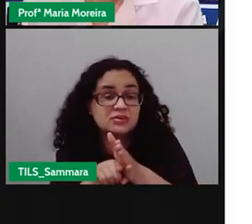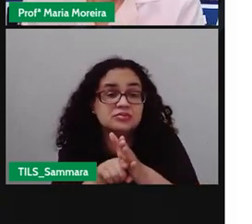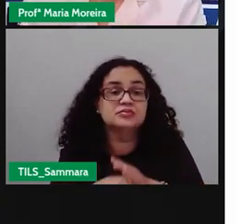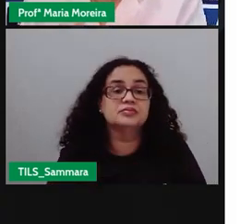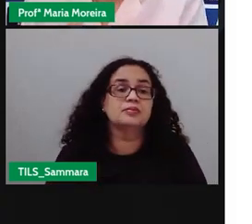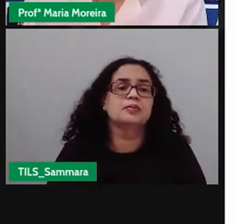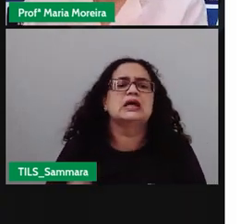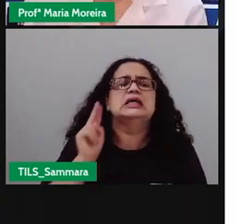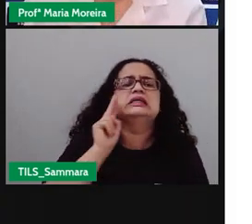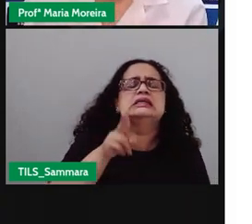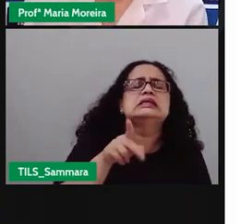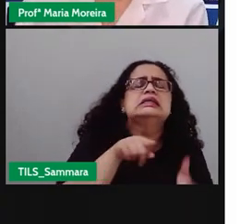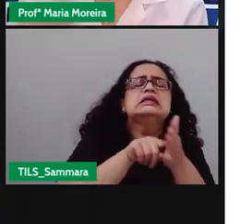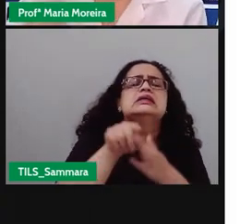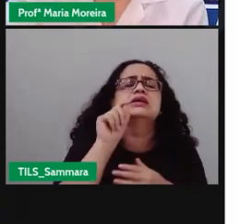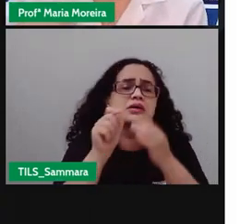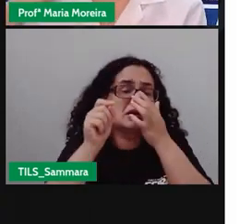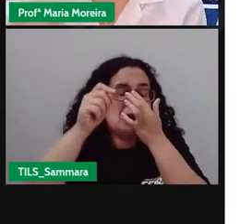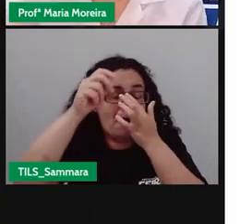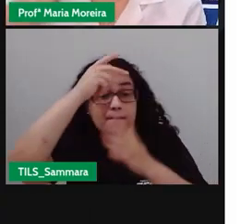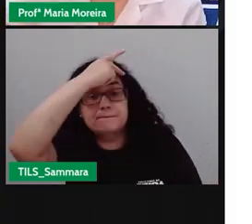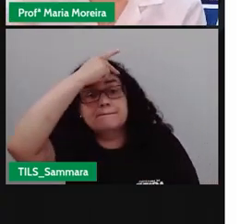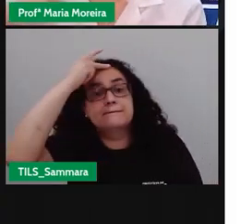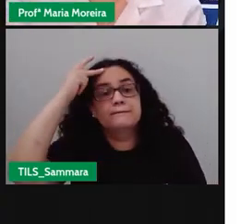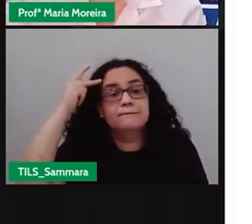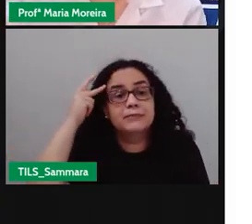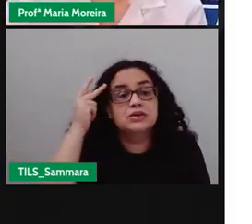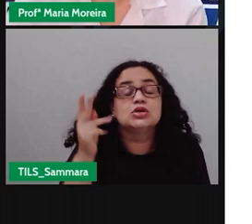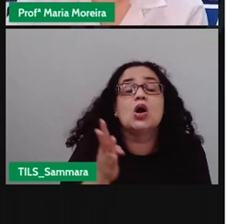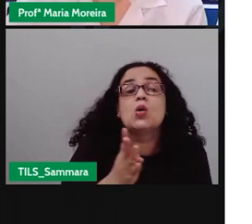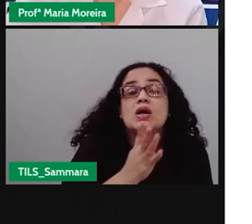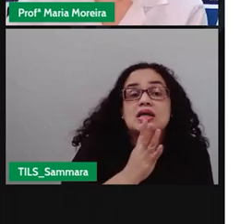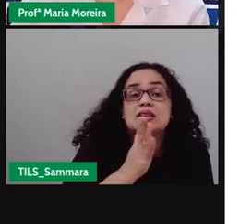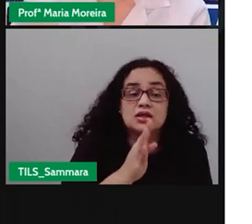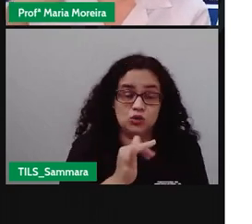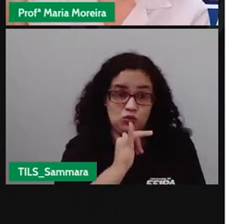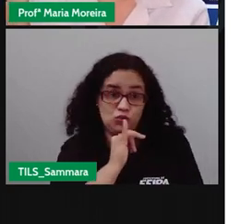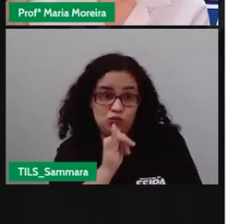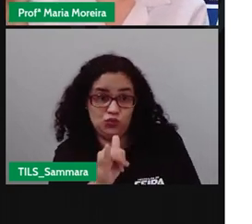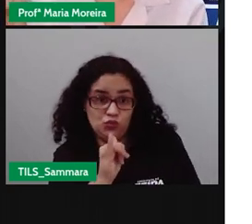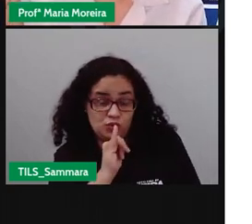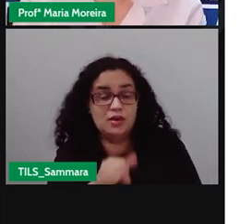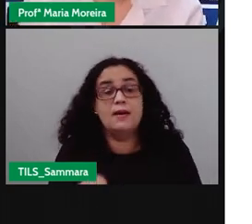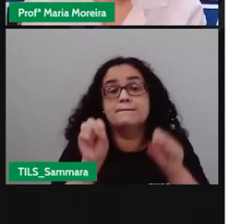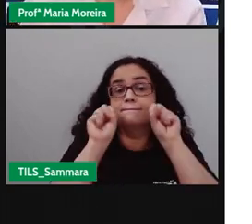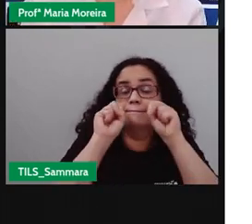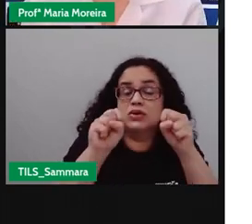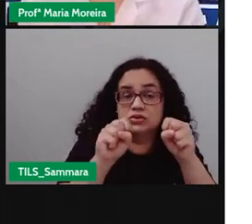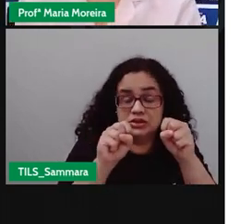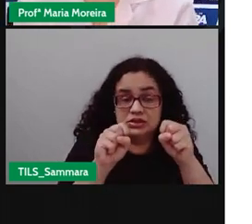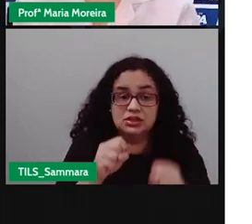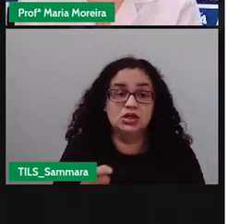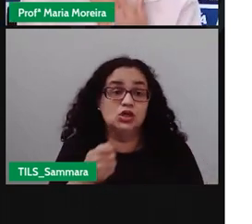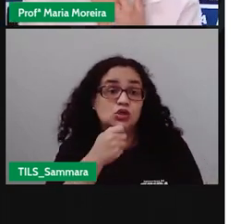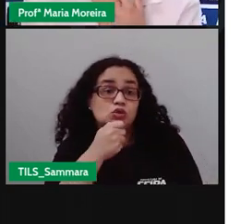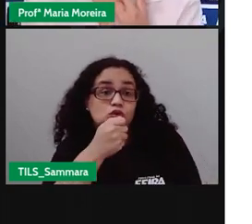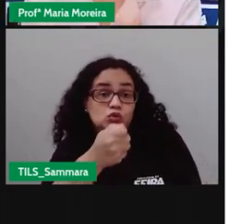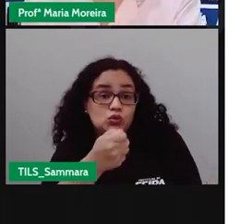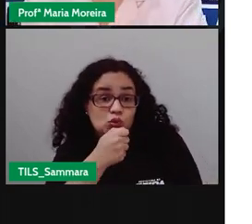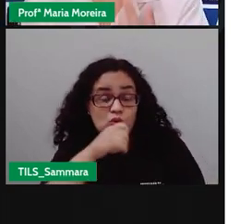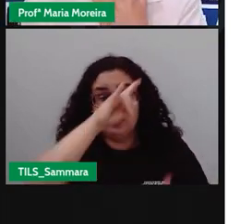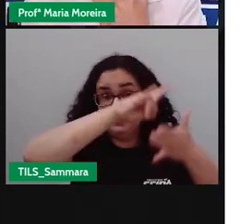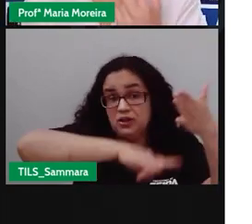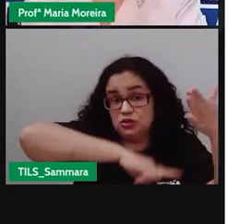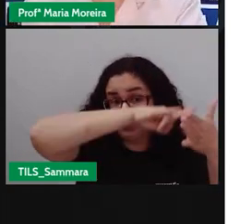fontes. Quem são essas fontes? Pessoas que tenham essa informação. E essa informação pode ser documentada, pode ser o quê?